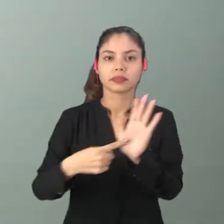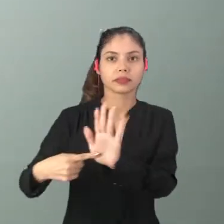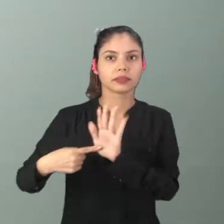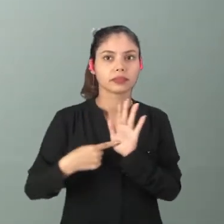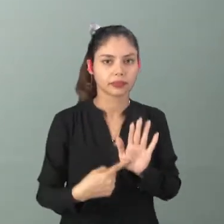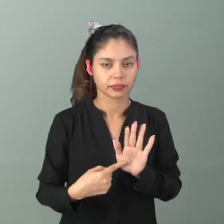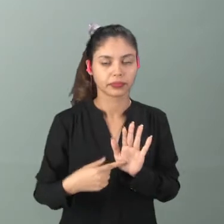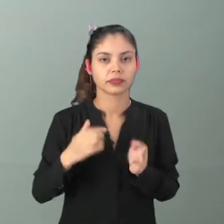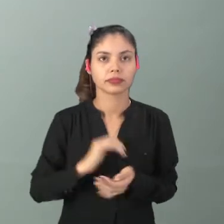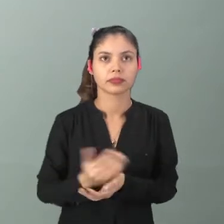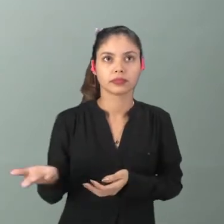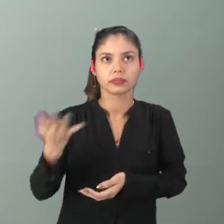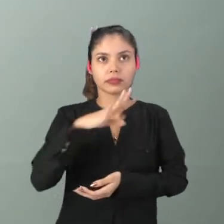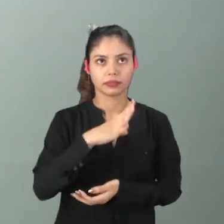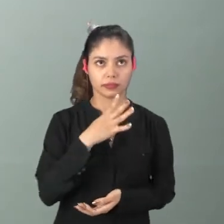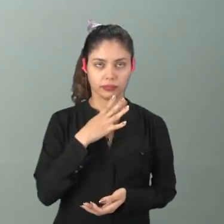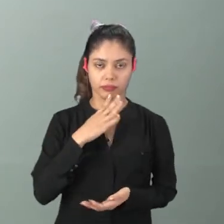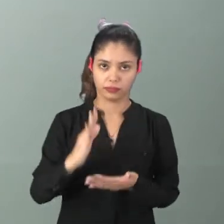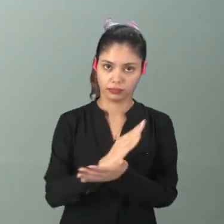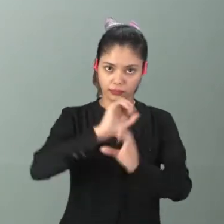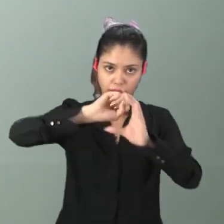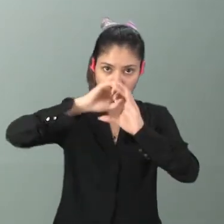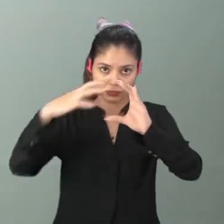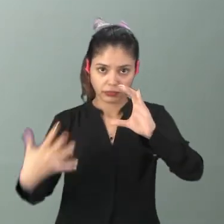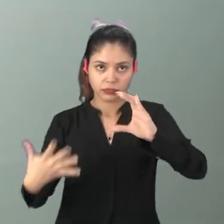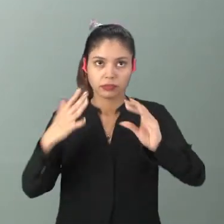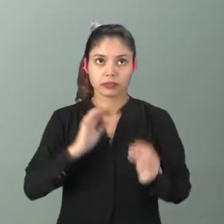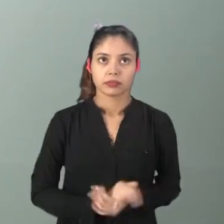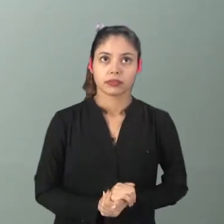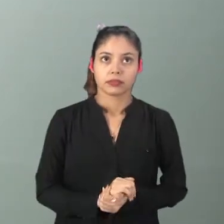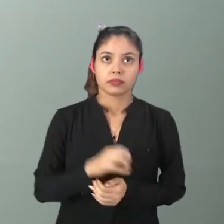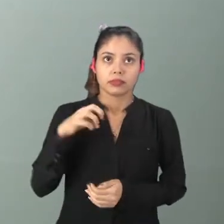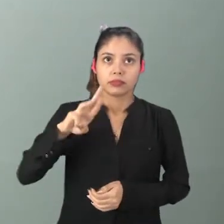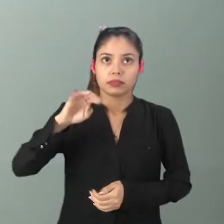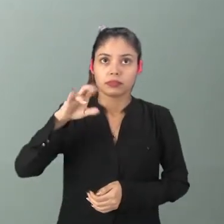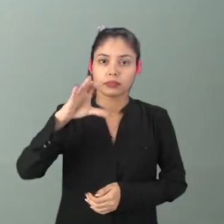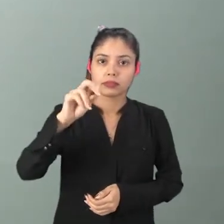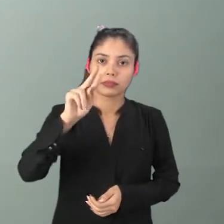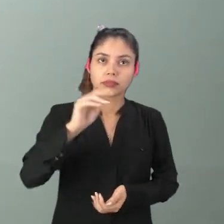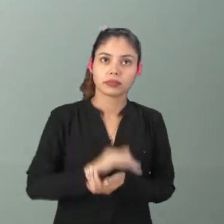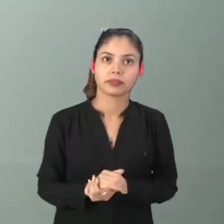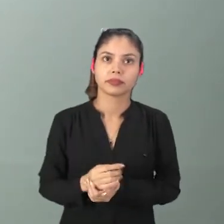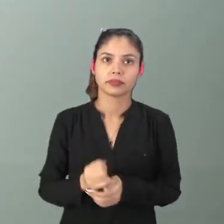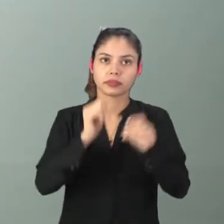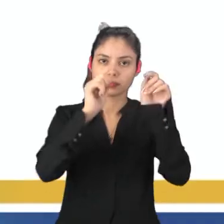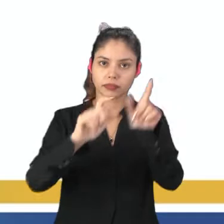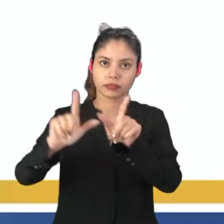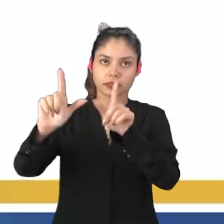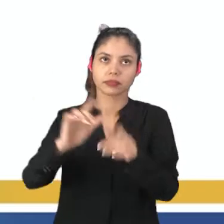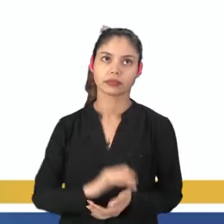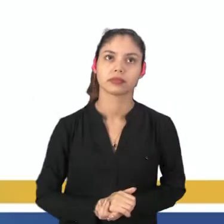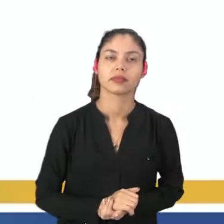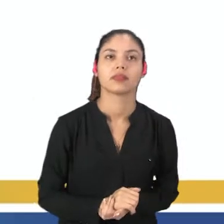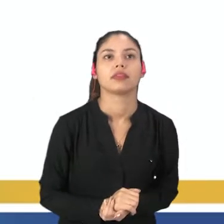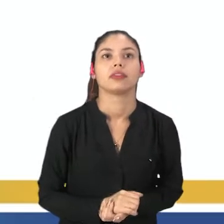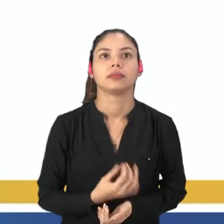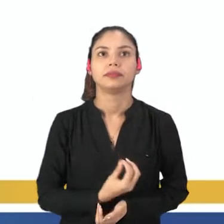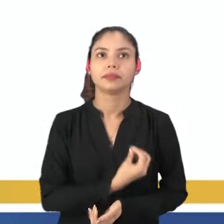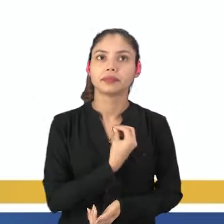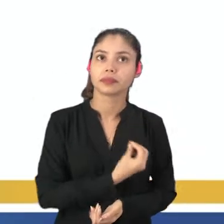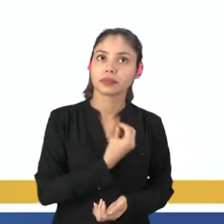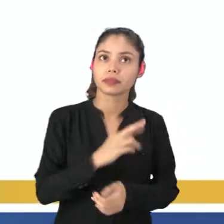do maracatu. Vamos conhecer agora algumas características do maracatu. Acompanha comigo aí na sua tela. Vamos lá?